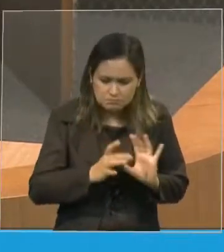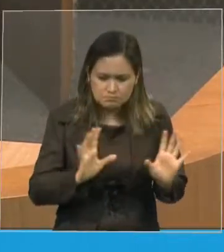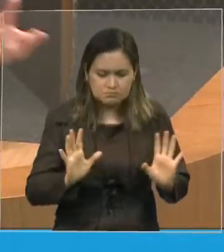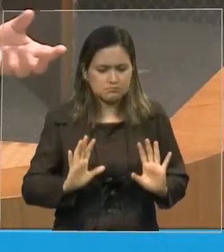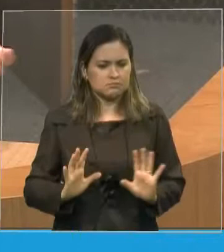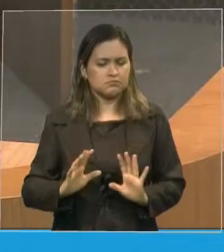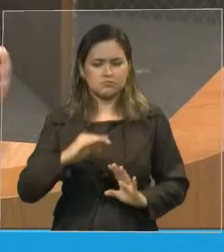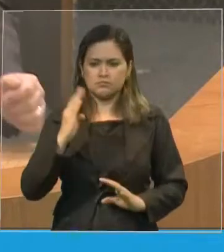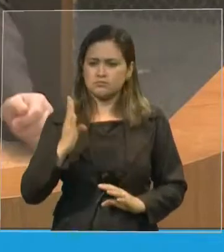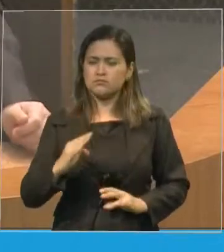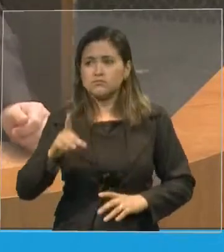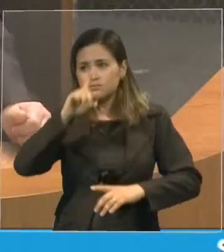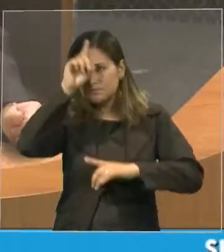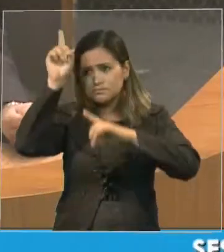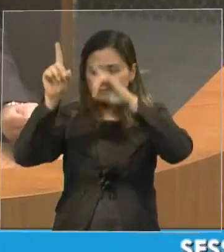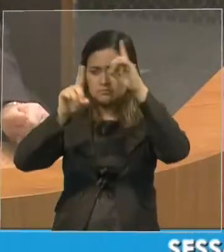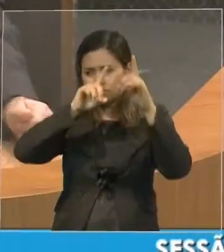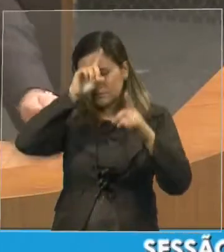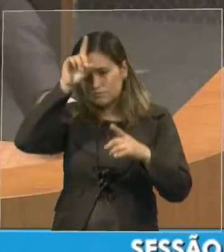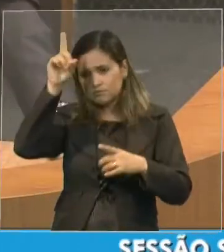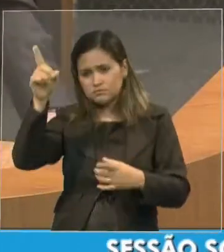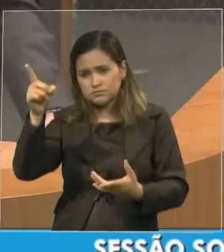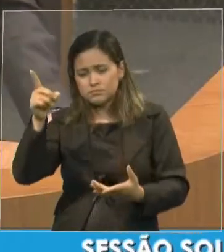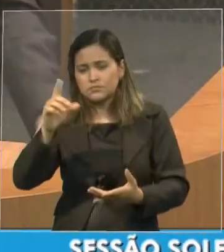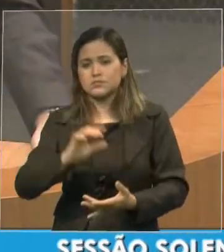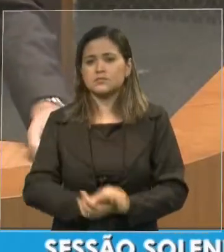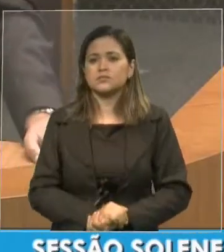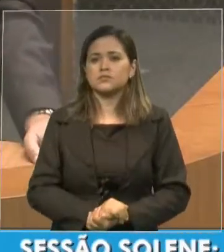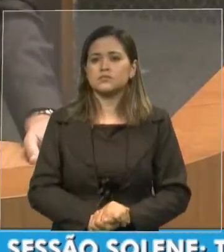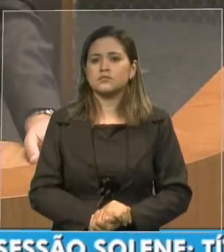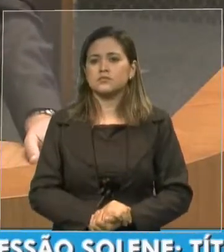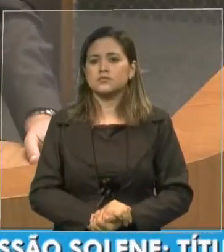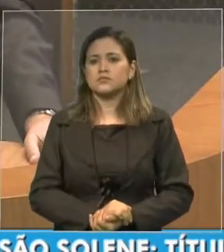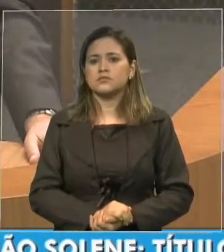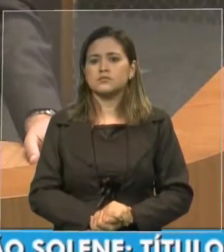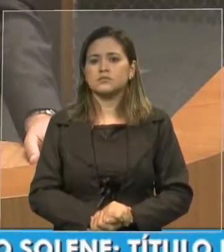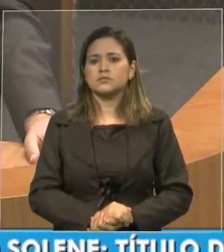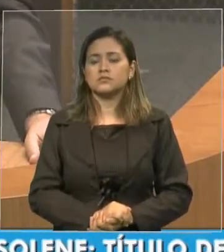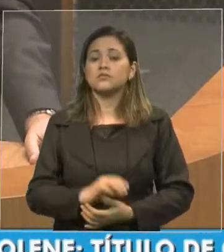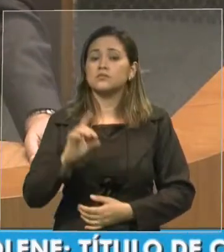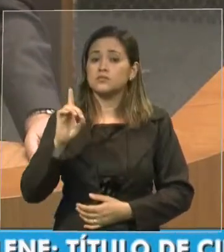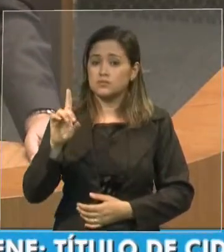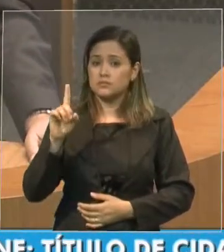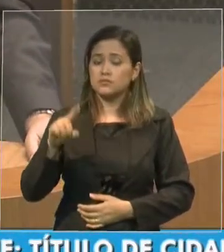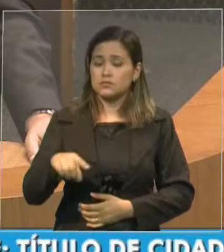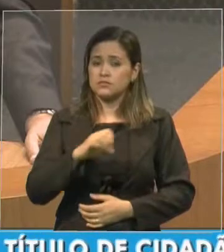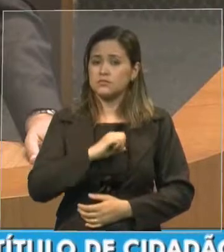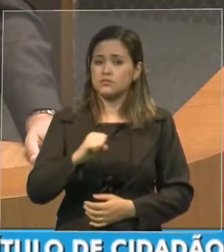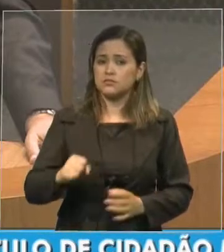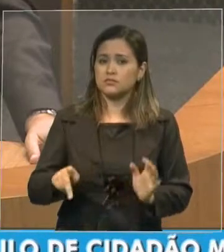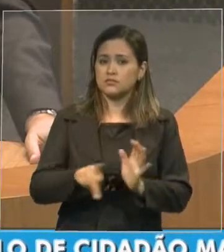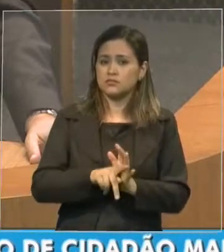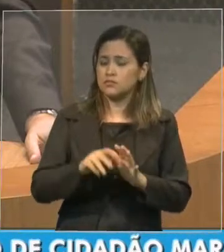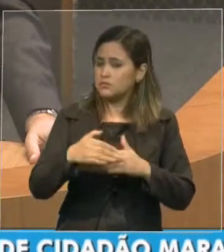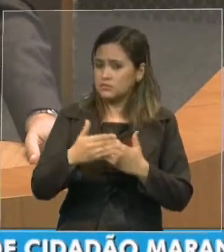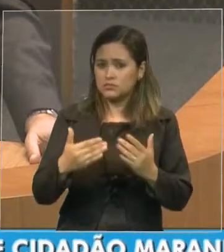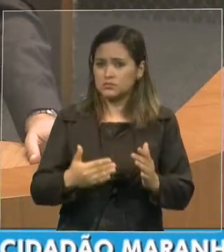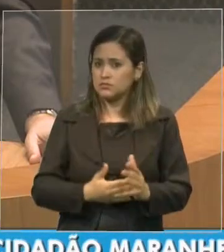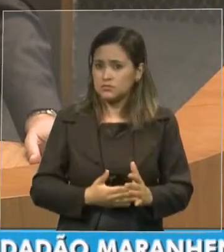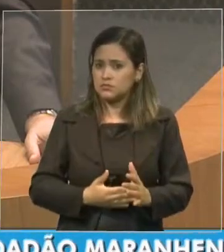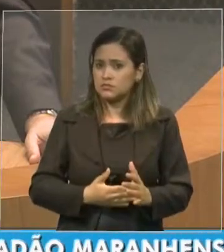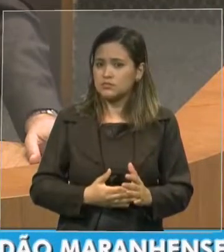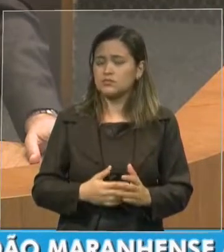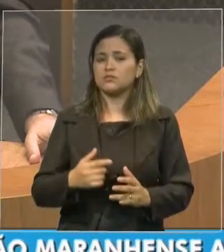somos, idealistas, e há tanto assim. Deus é o senhor de tudo, e descobre,